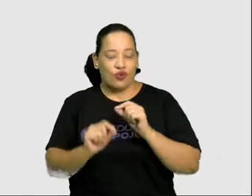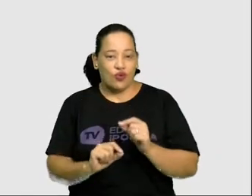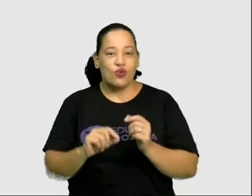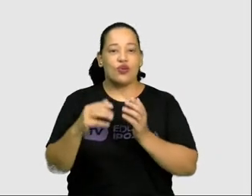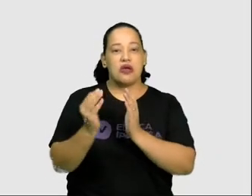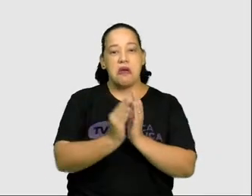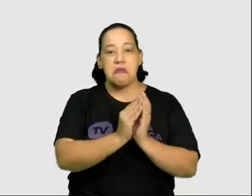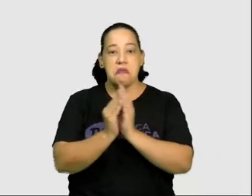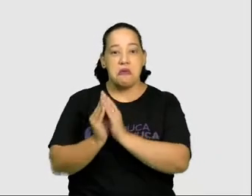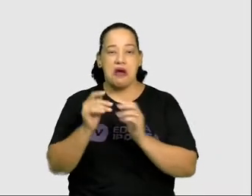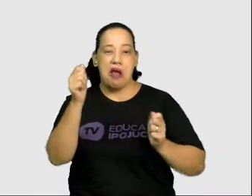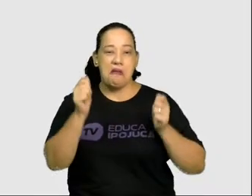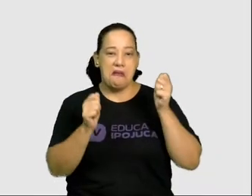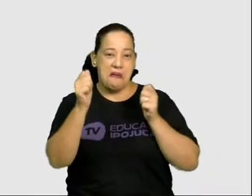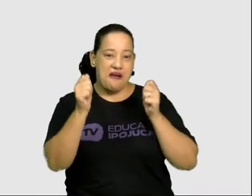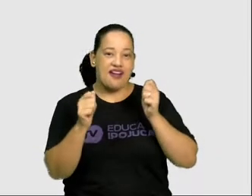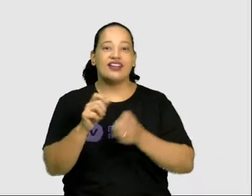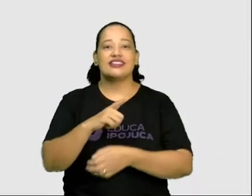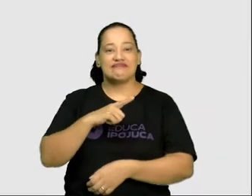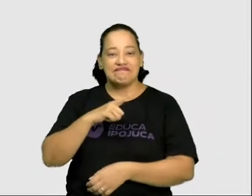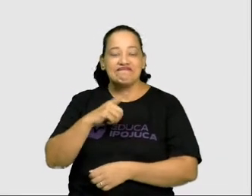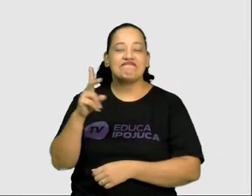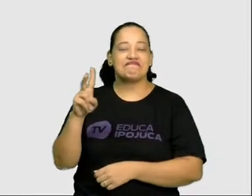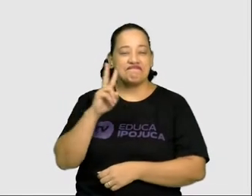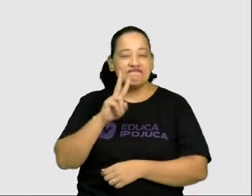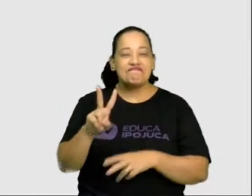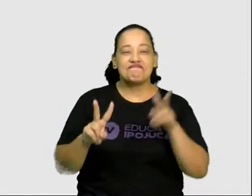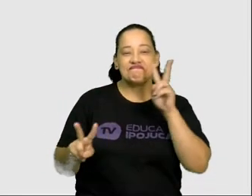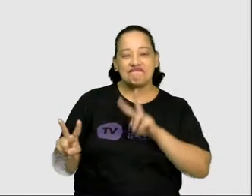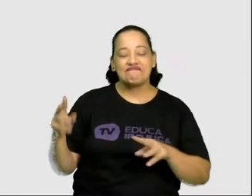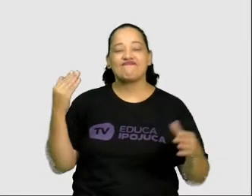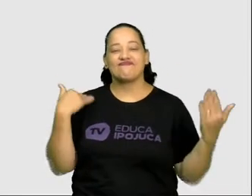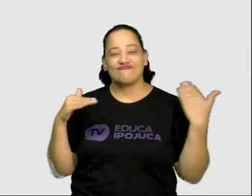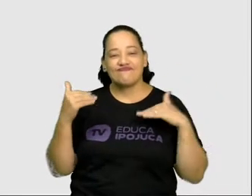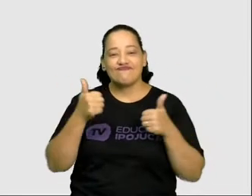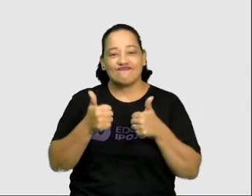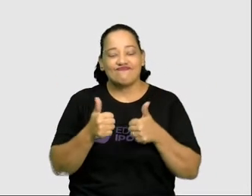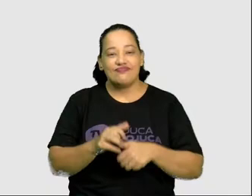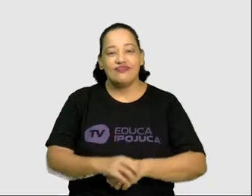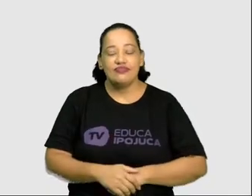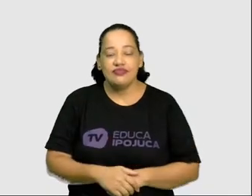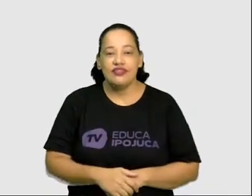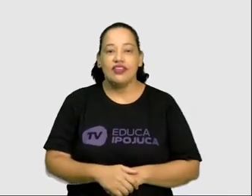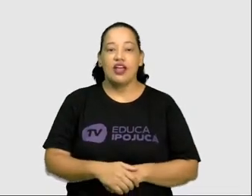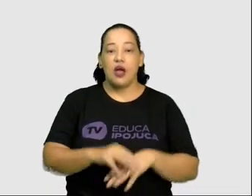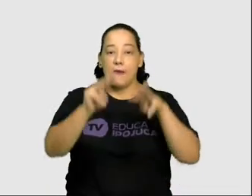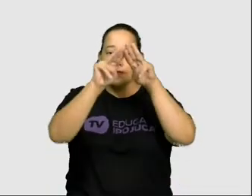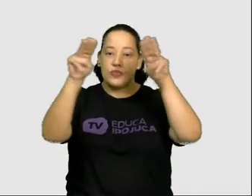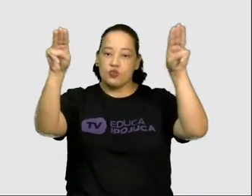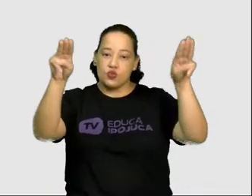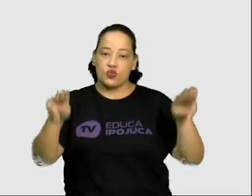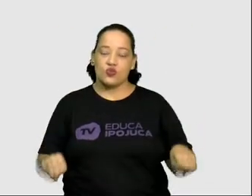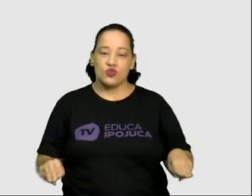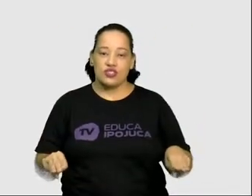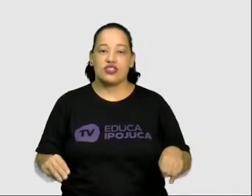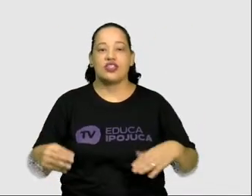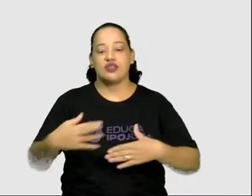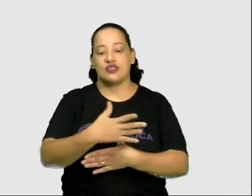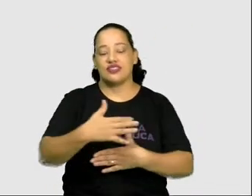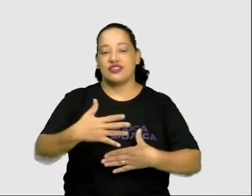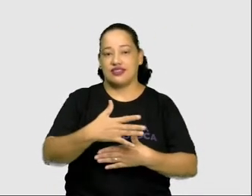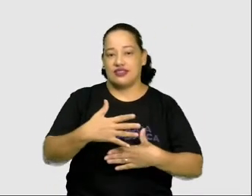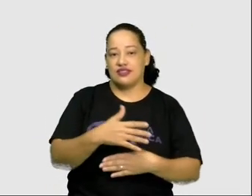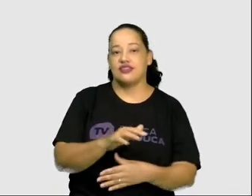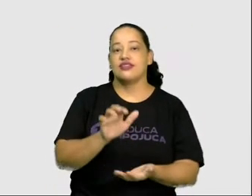vai se encantar e se divertir bastante. Museu da cidade do Recife, que fica lá no Forte das Cinco Pontas.